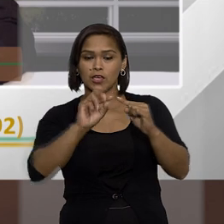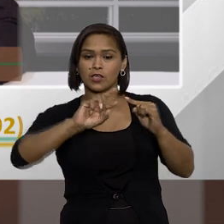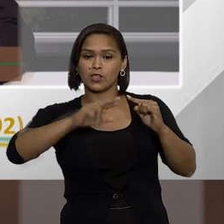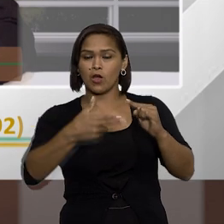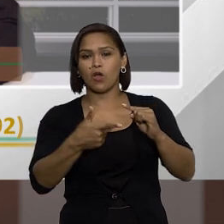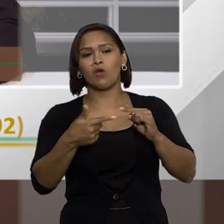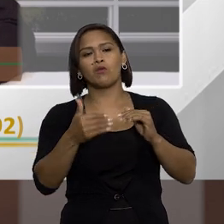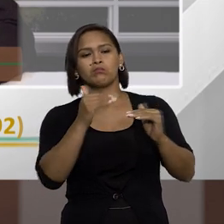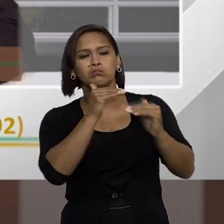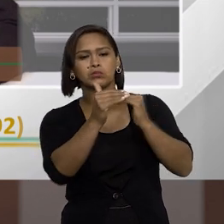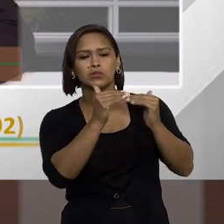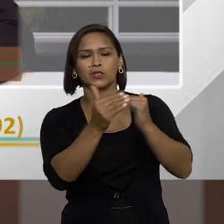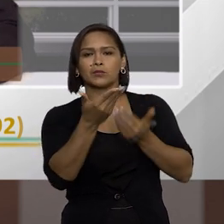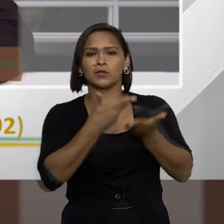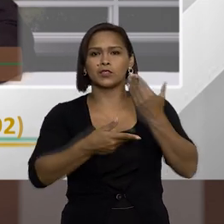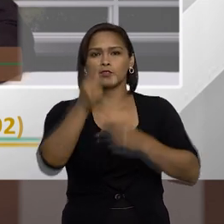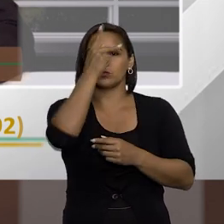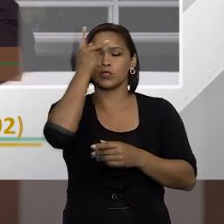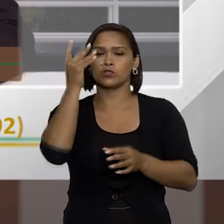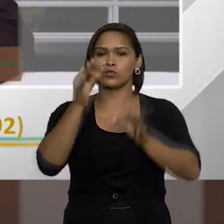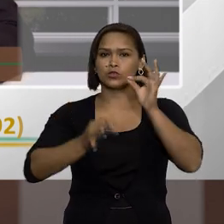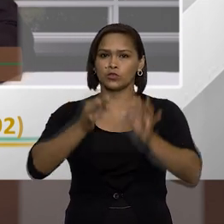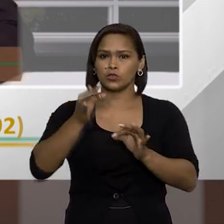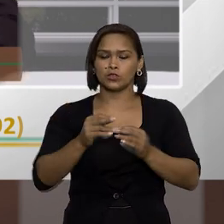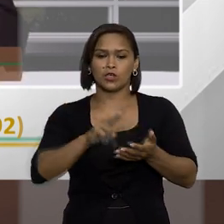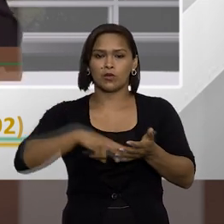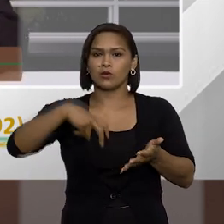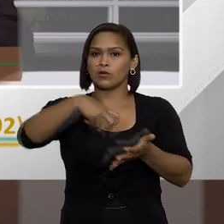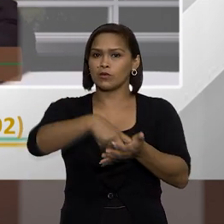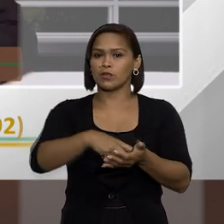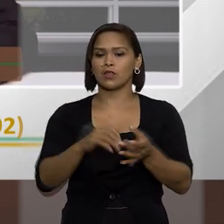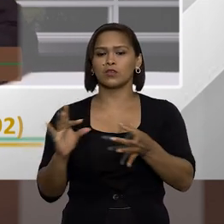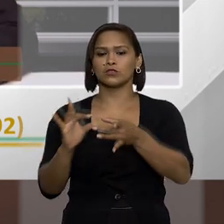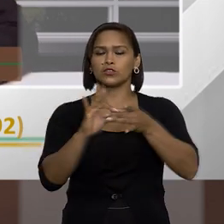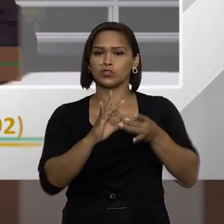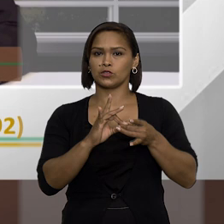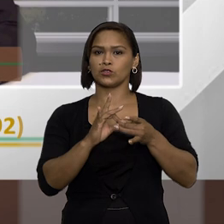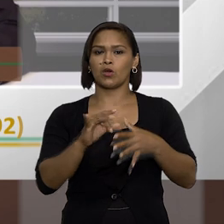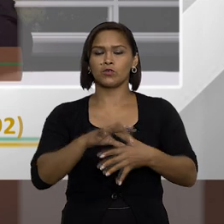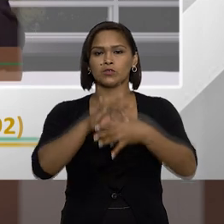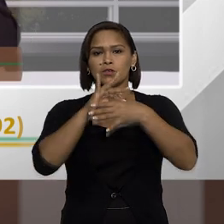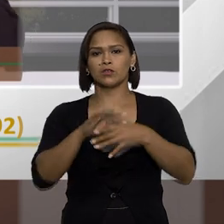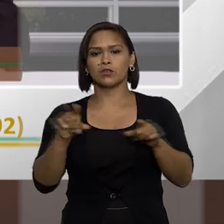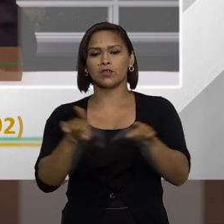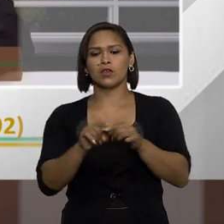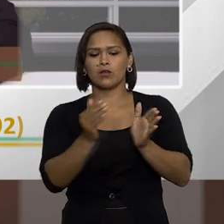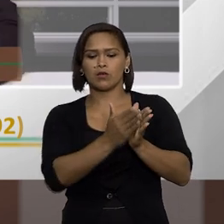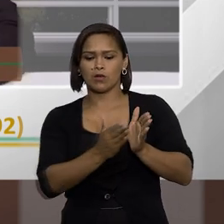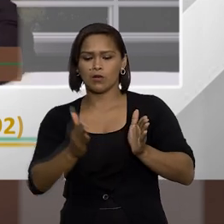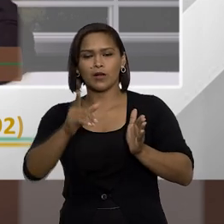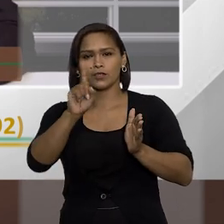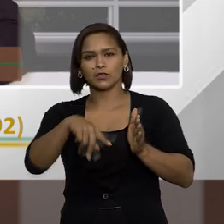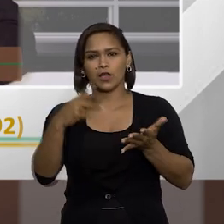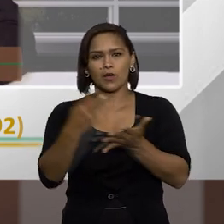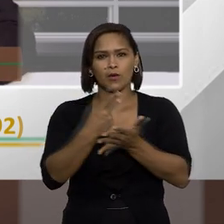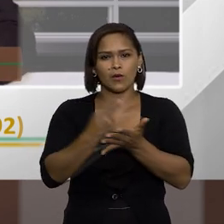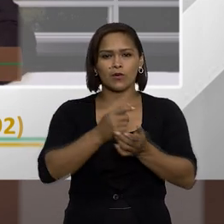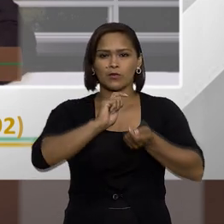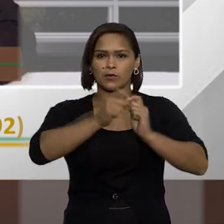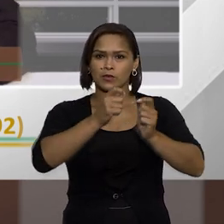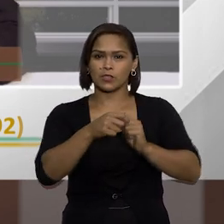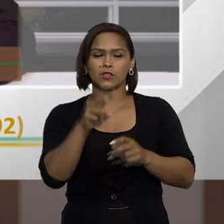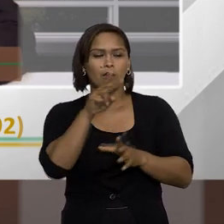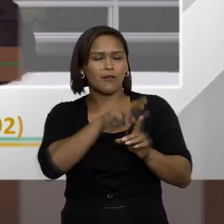ou também por intermédio de pessoa jurídica da qual o condenado seja sócio majoritário e o prazo varia de acordo com o ato de